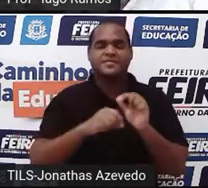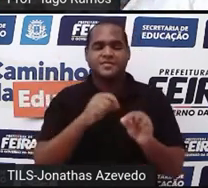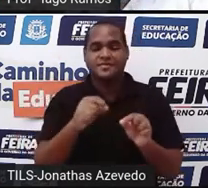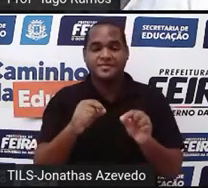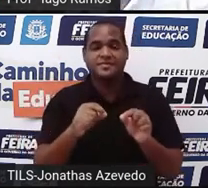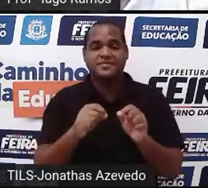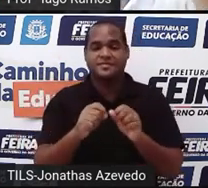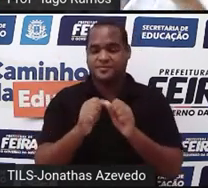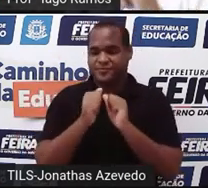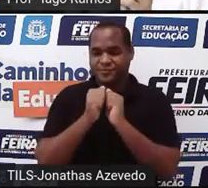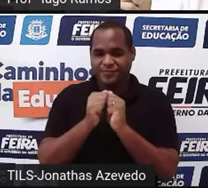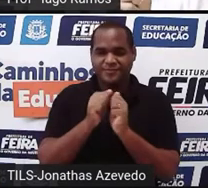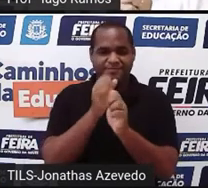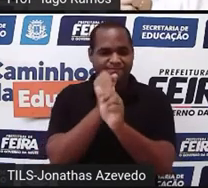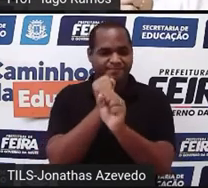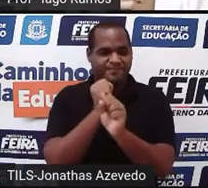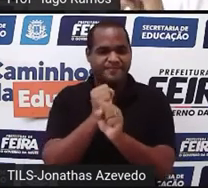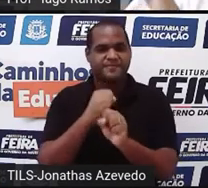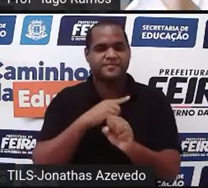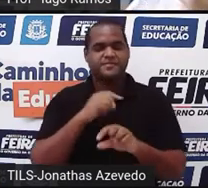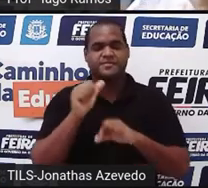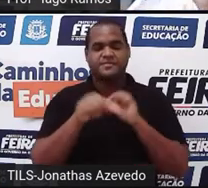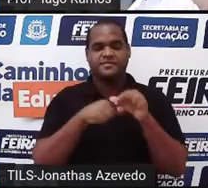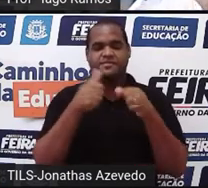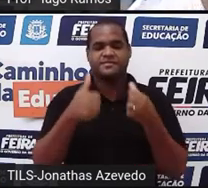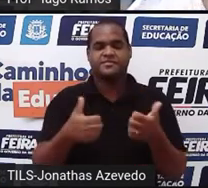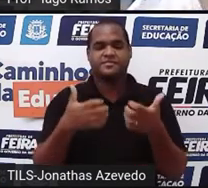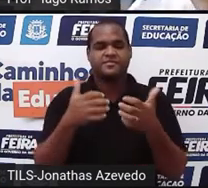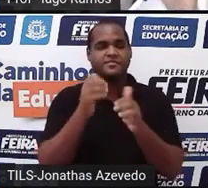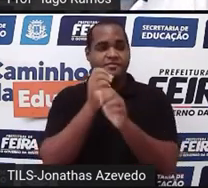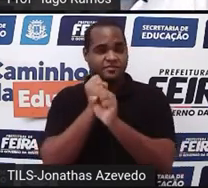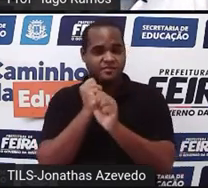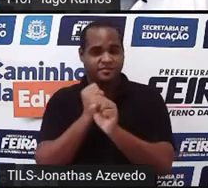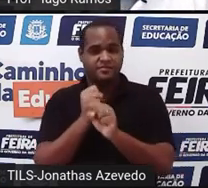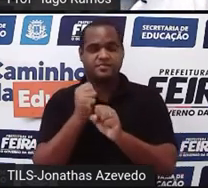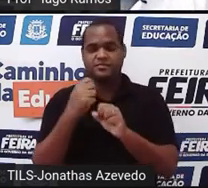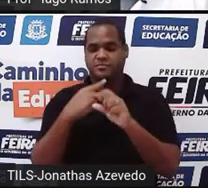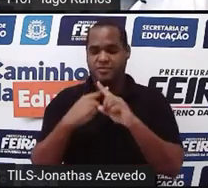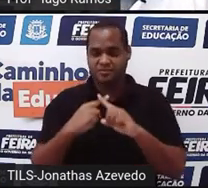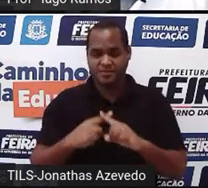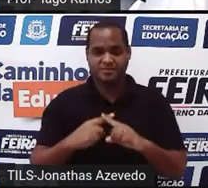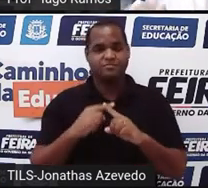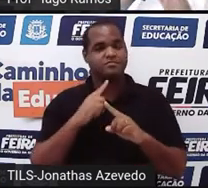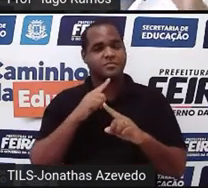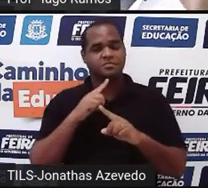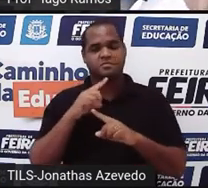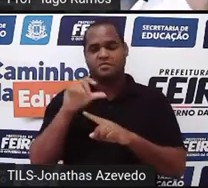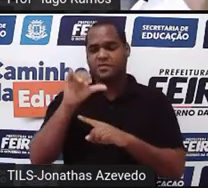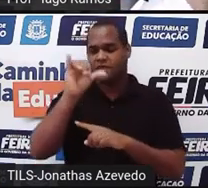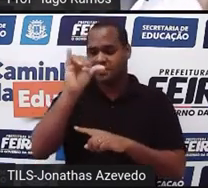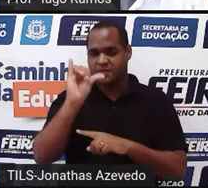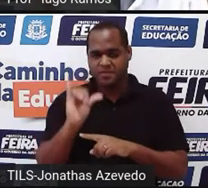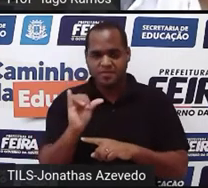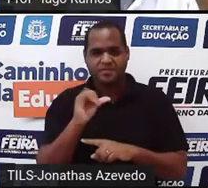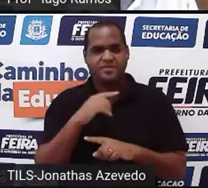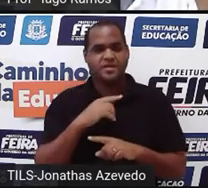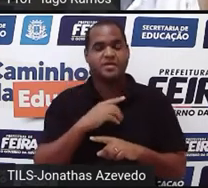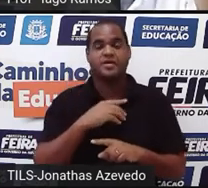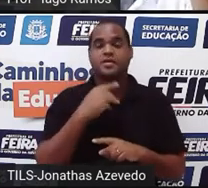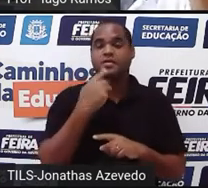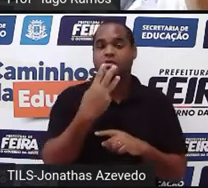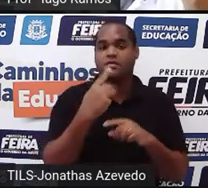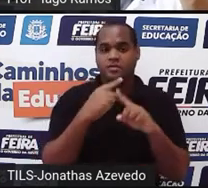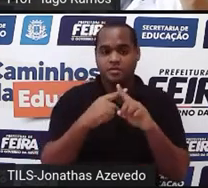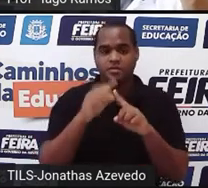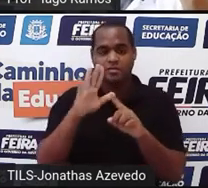pego as duas equações e somo, somando o que tem x com o que tem x. Então, 3x mais 1x